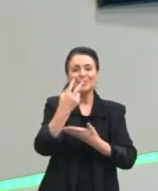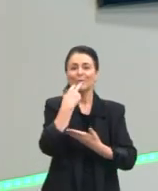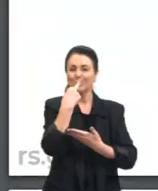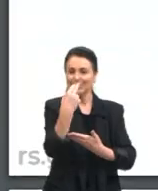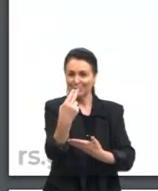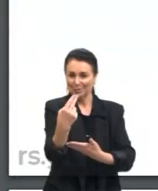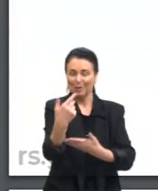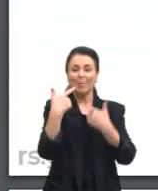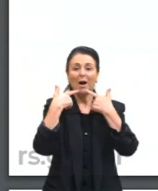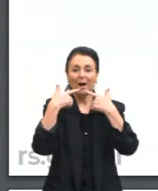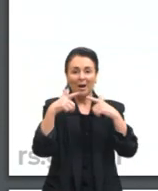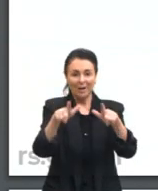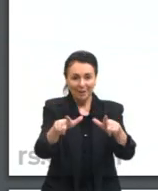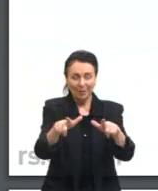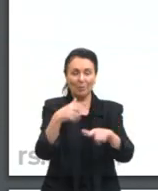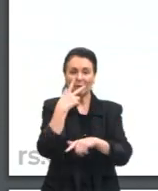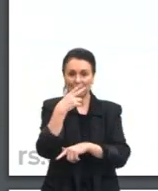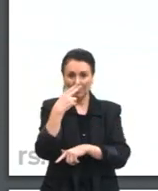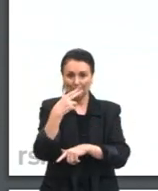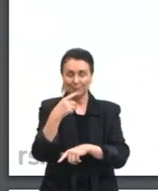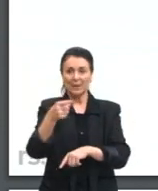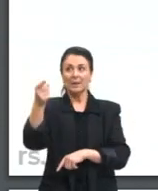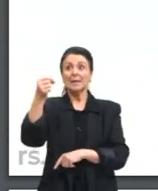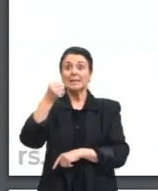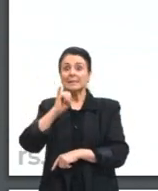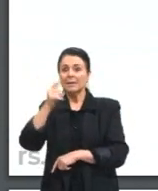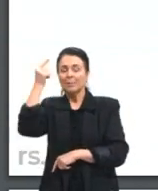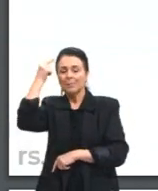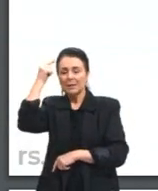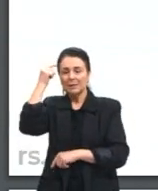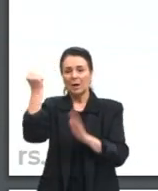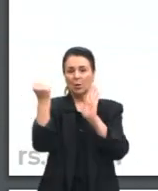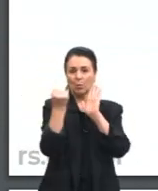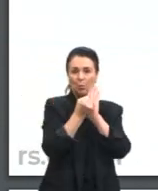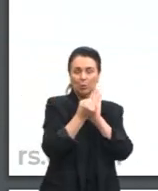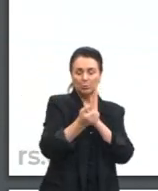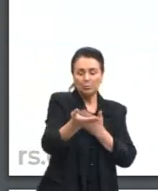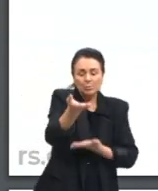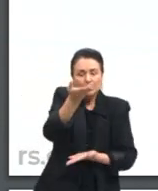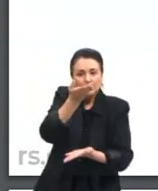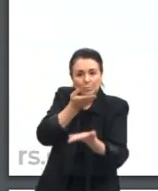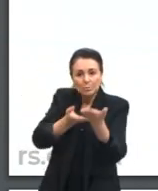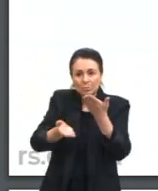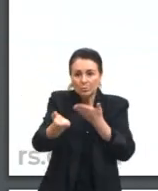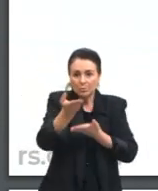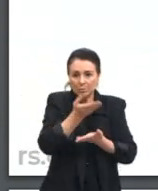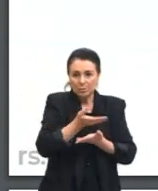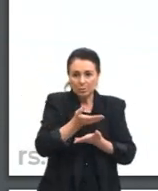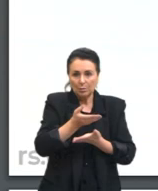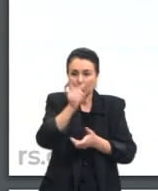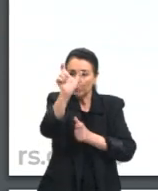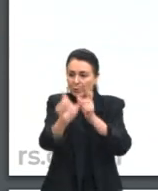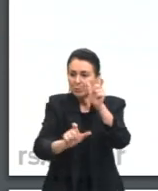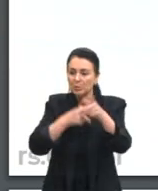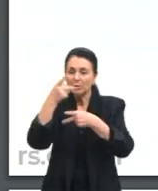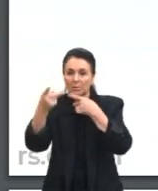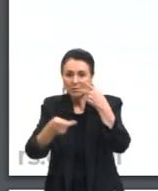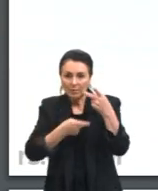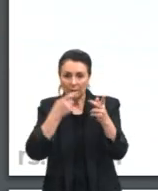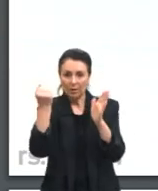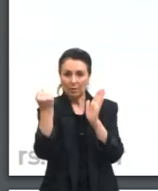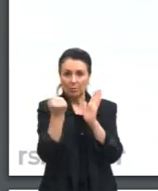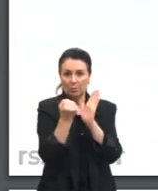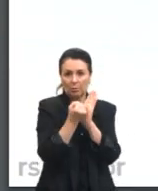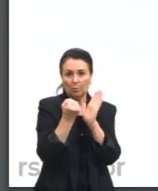a gente pode pensar que esse código que a gente compartilha entre os nossos falantes, ele é um código